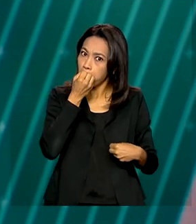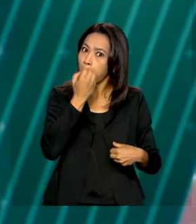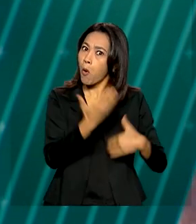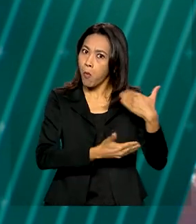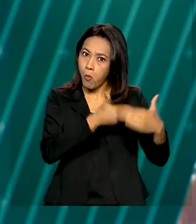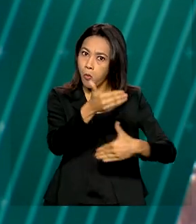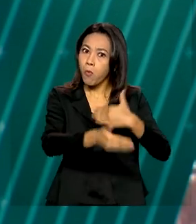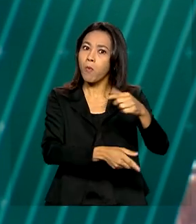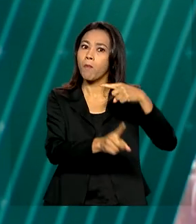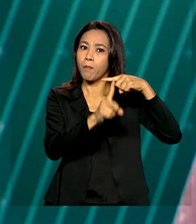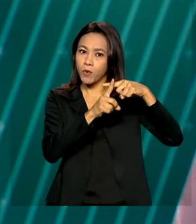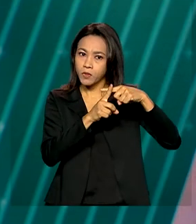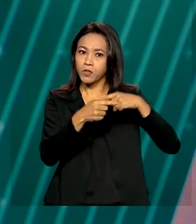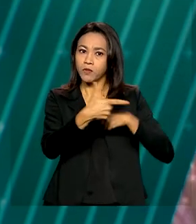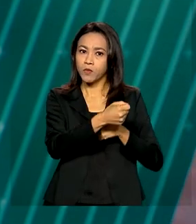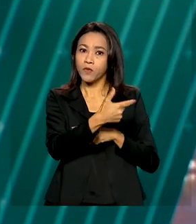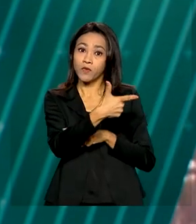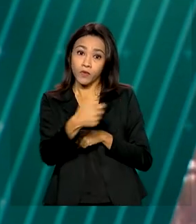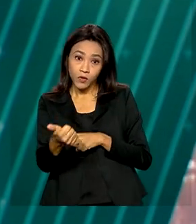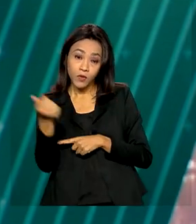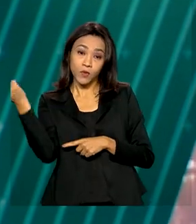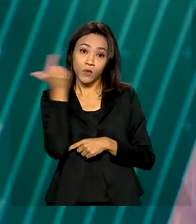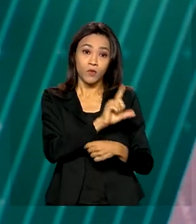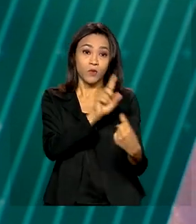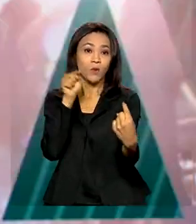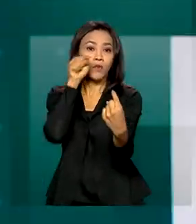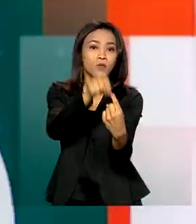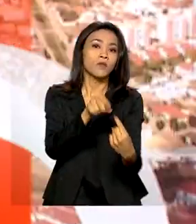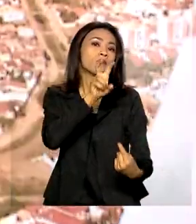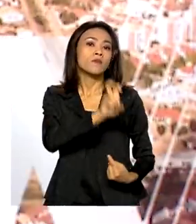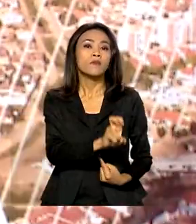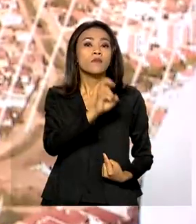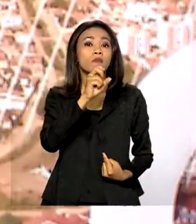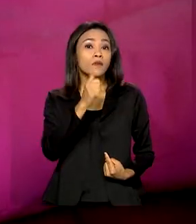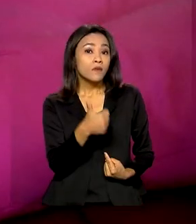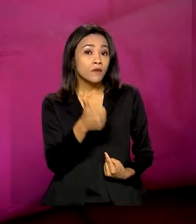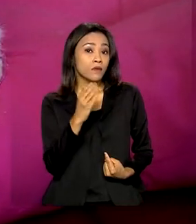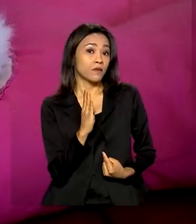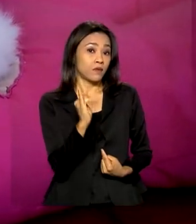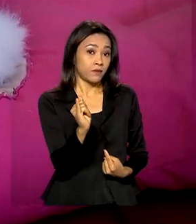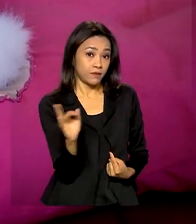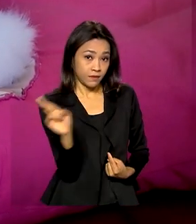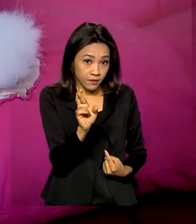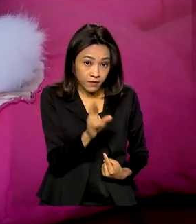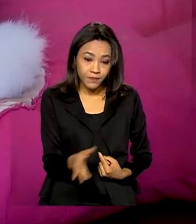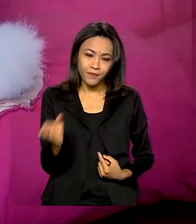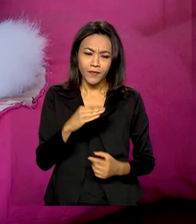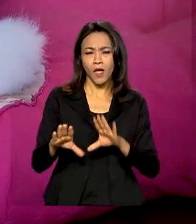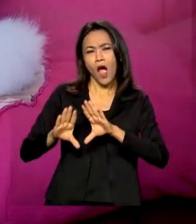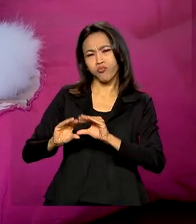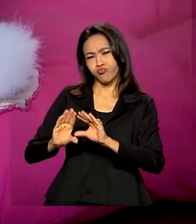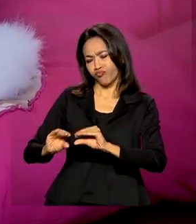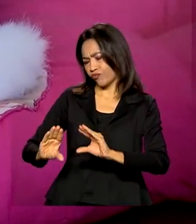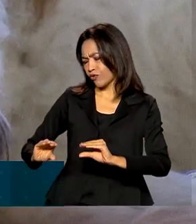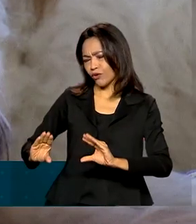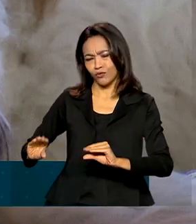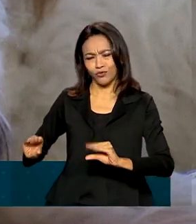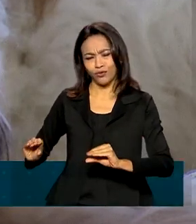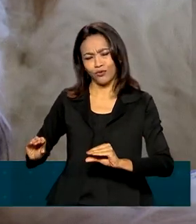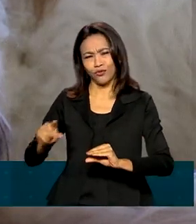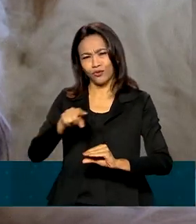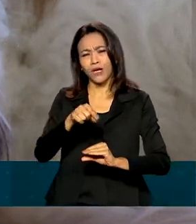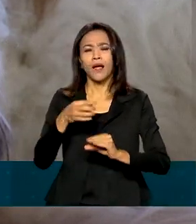2021, atingindo mais de 51 bilhões de reais. Almofadinhas para o conforto,